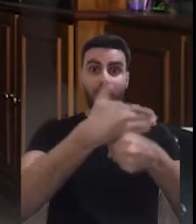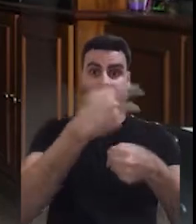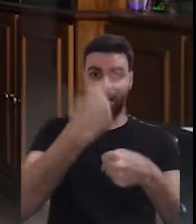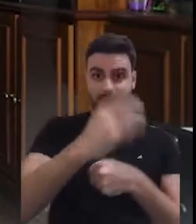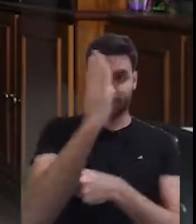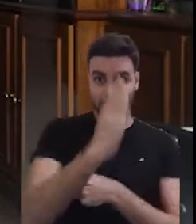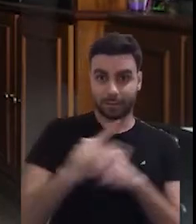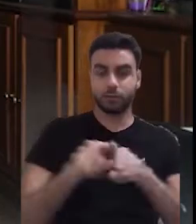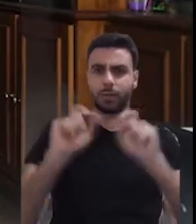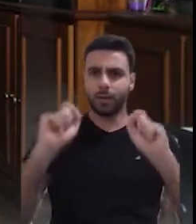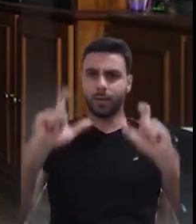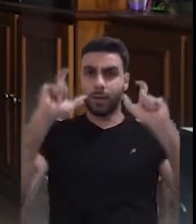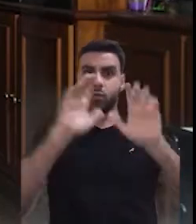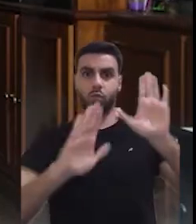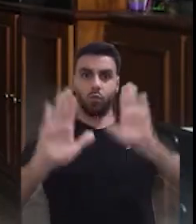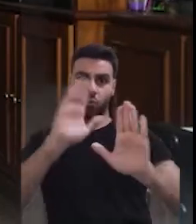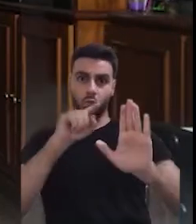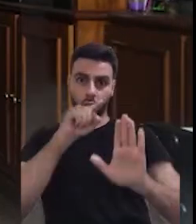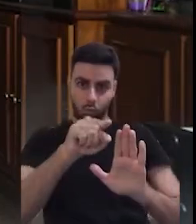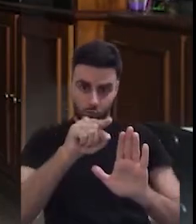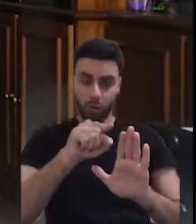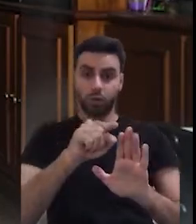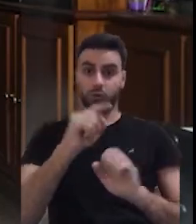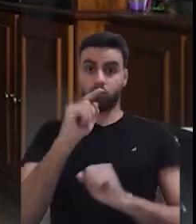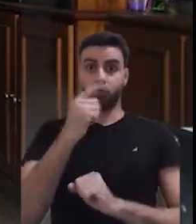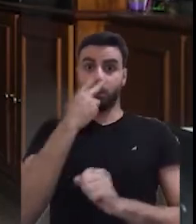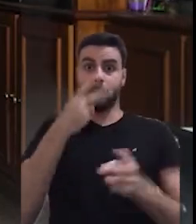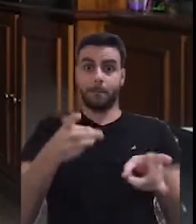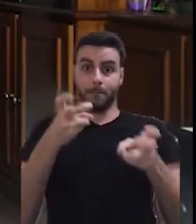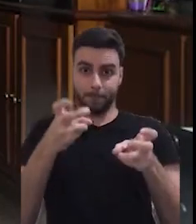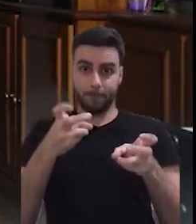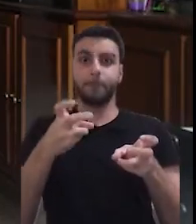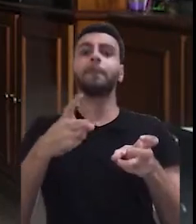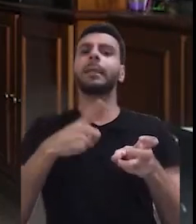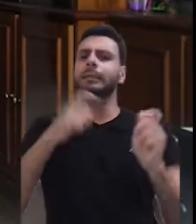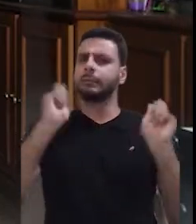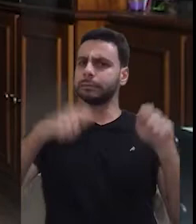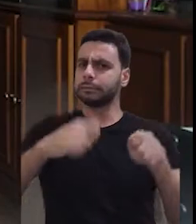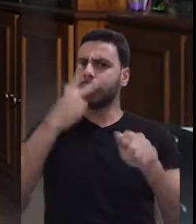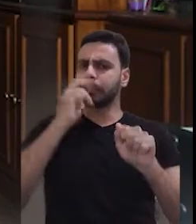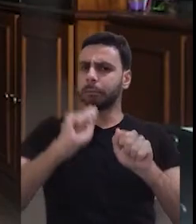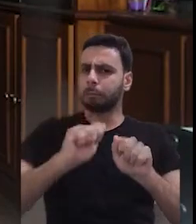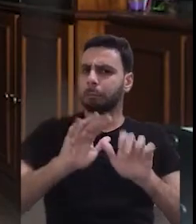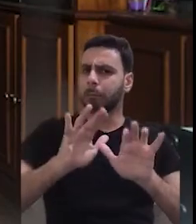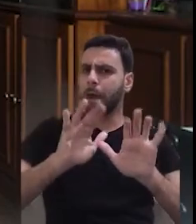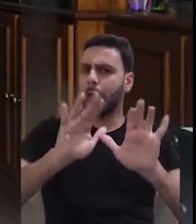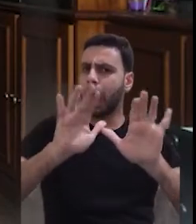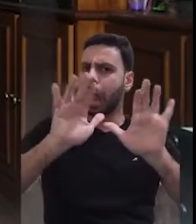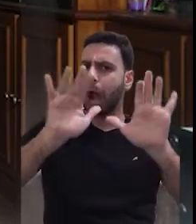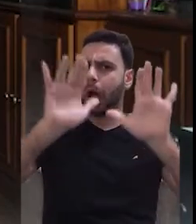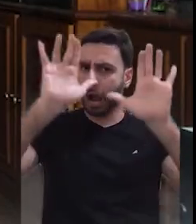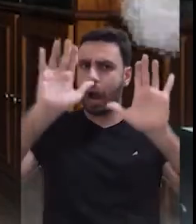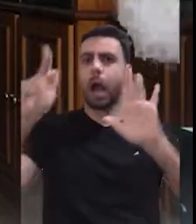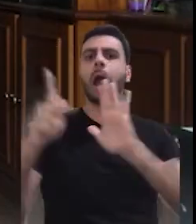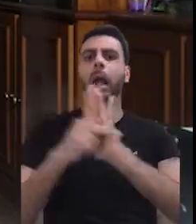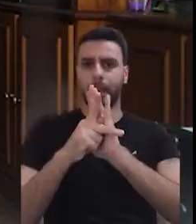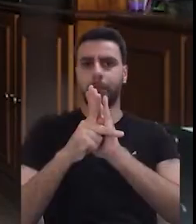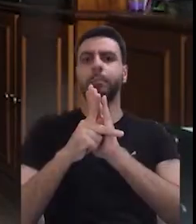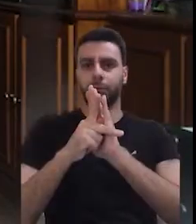fascismo no país e alertam que o Brasil demonstra ser, atualmente, um campo fértil para ações